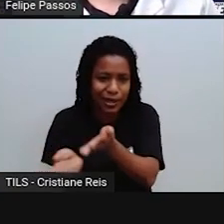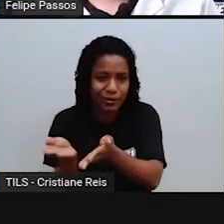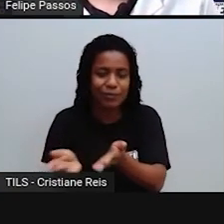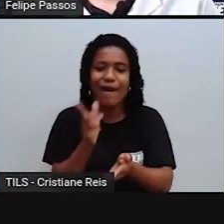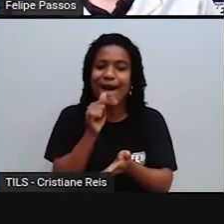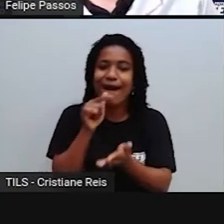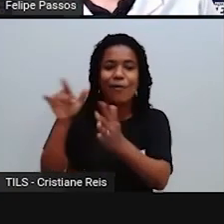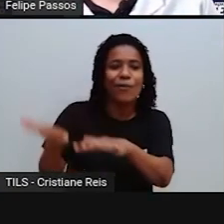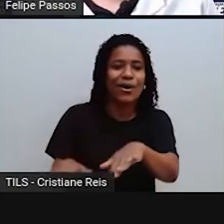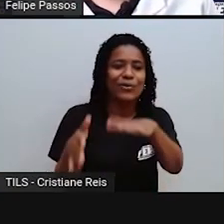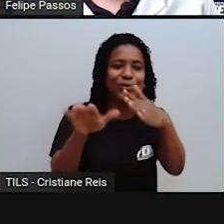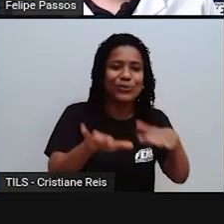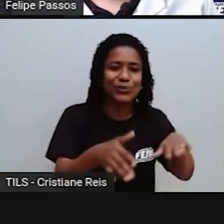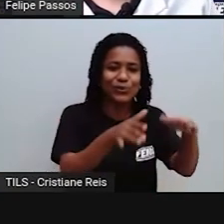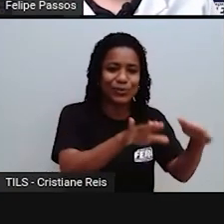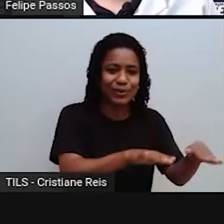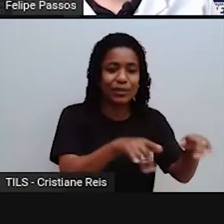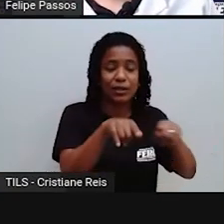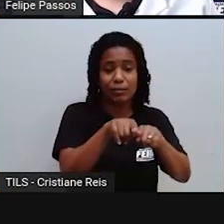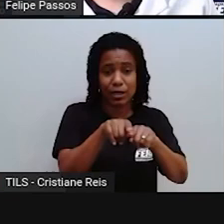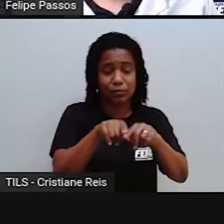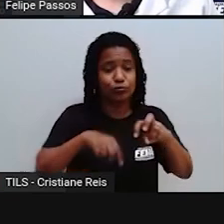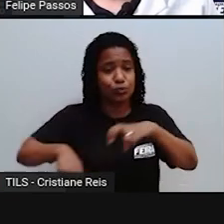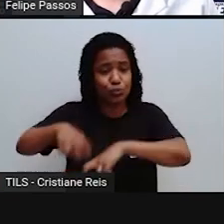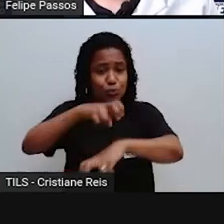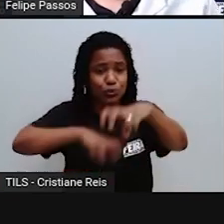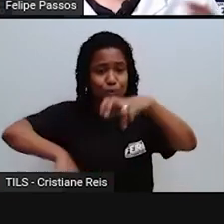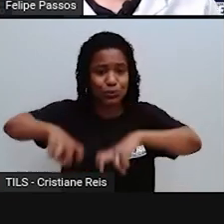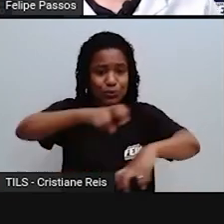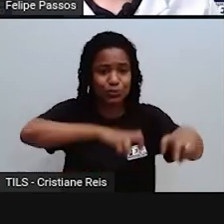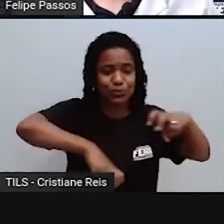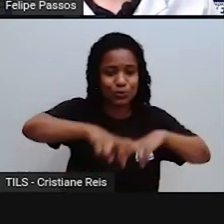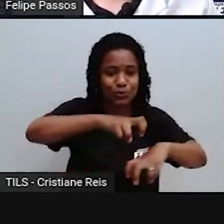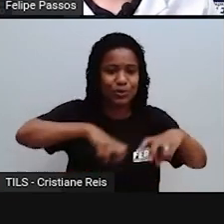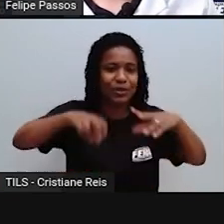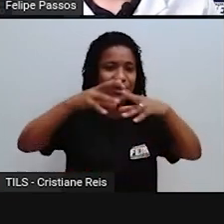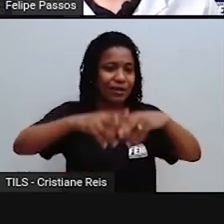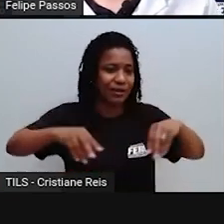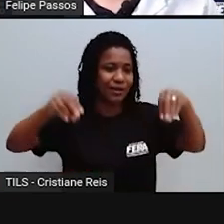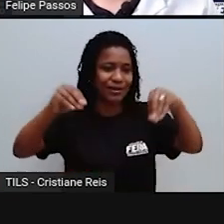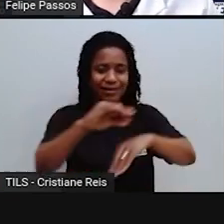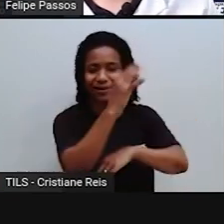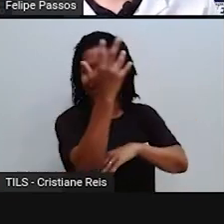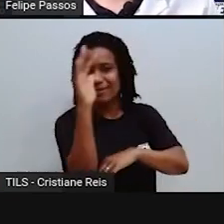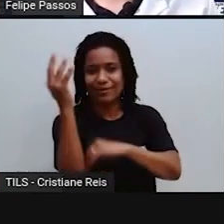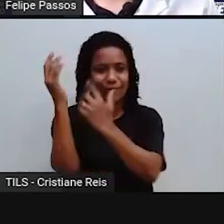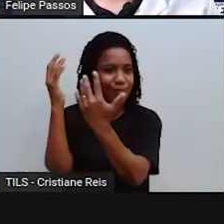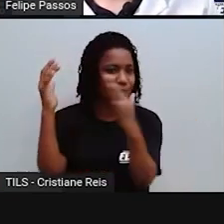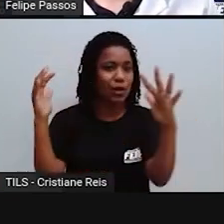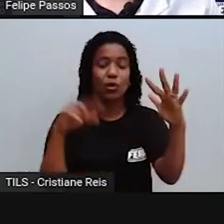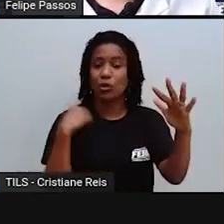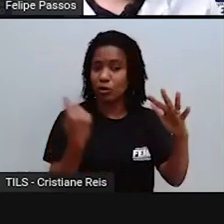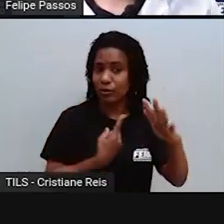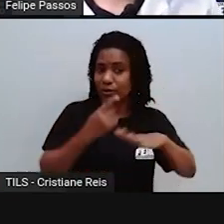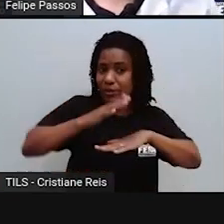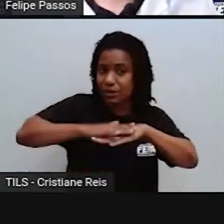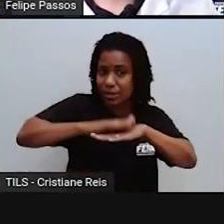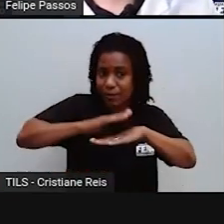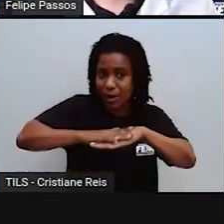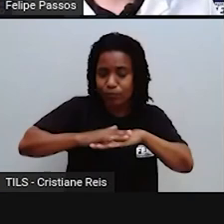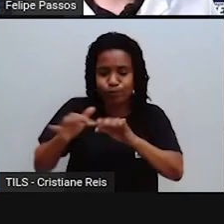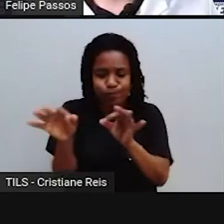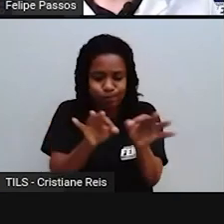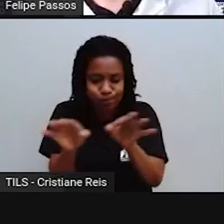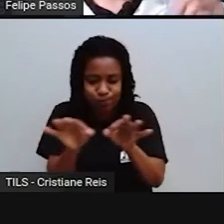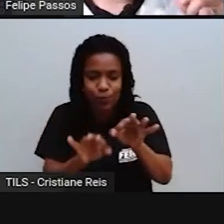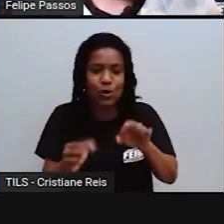aquáticos, quanto os ambientes e ecossistemas terrestres, então a gente já sabe o que fazer, a gente só precisa colocar em prática. Os governos precisam colocar em